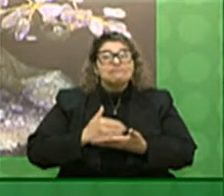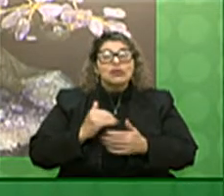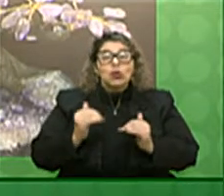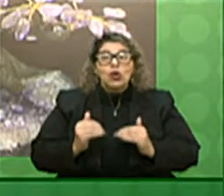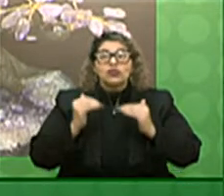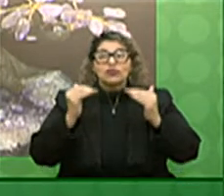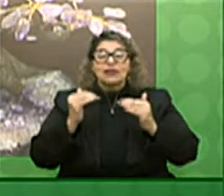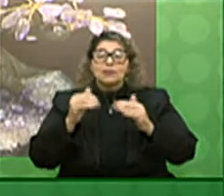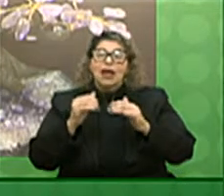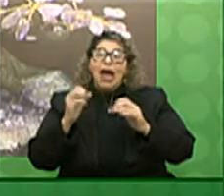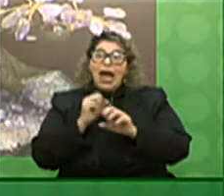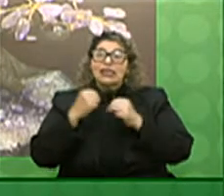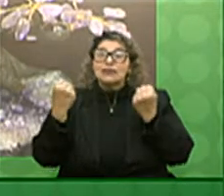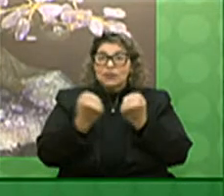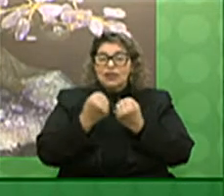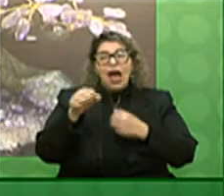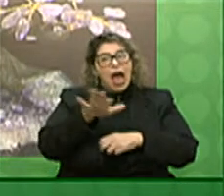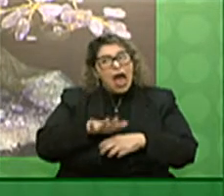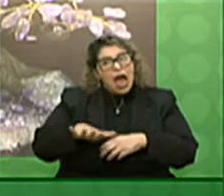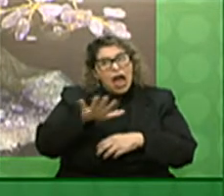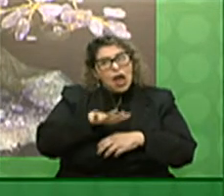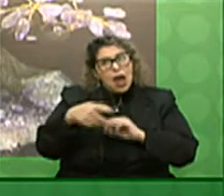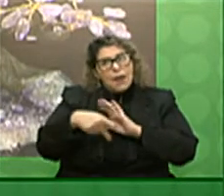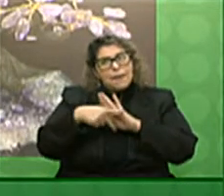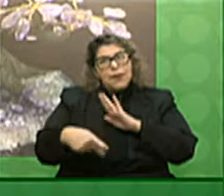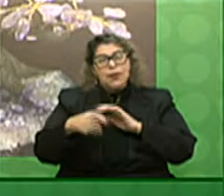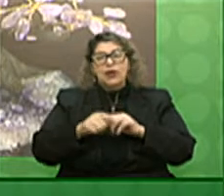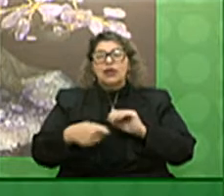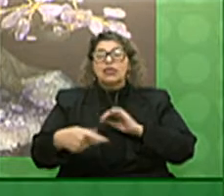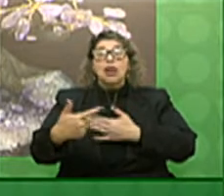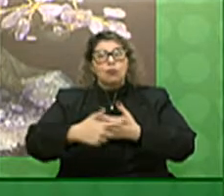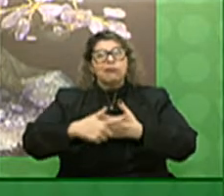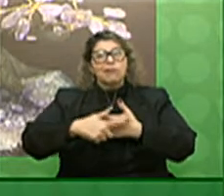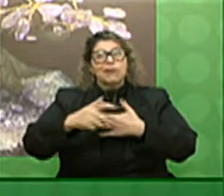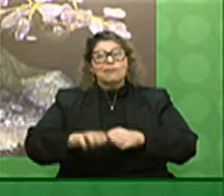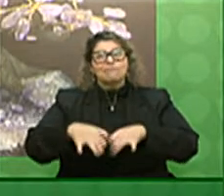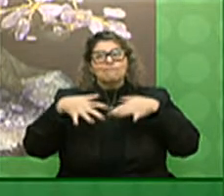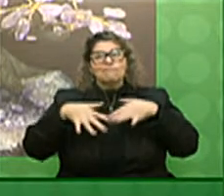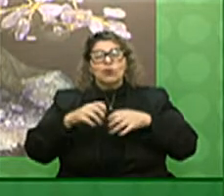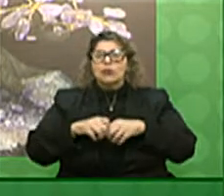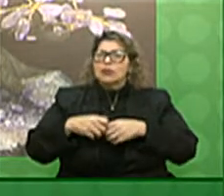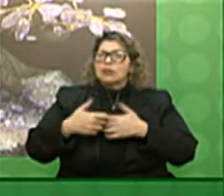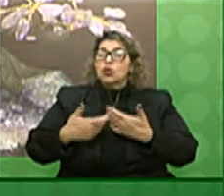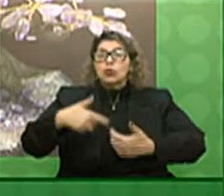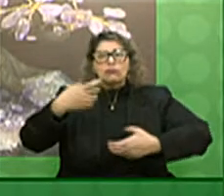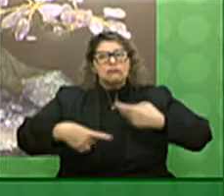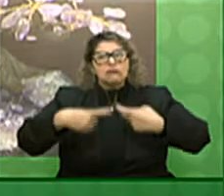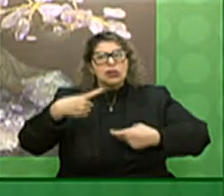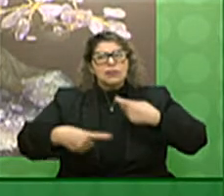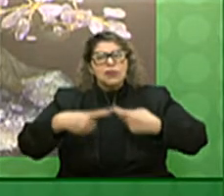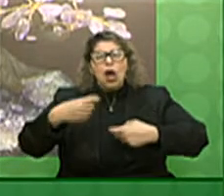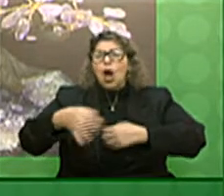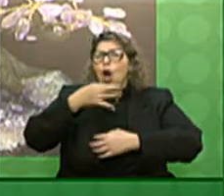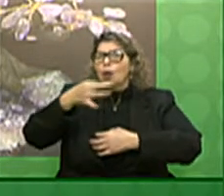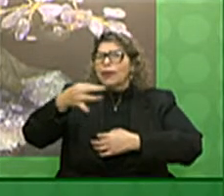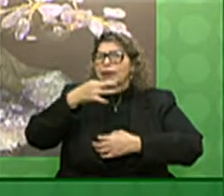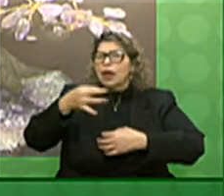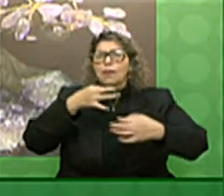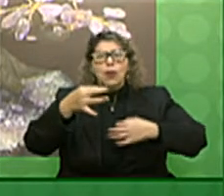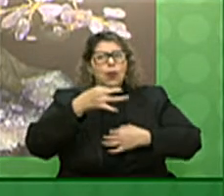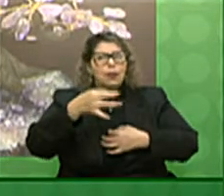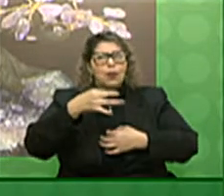seminários regionais esse é o papel do parlamento gaúcho promover o bom debate ouvir opiniões